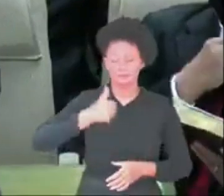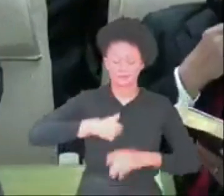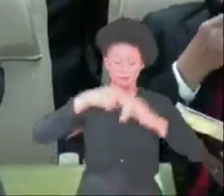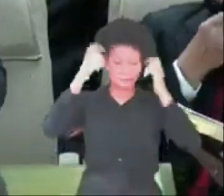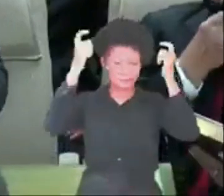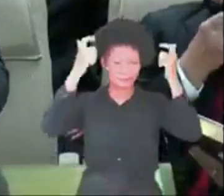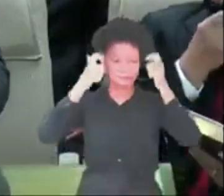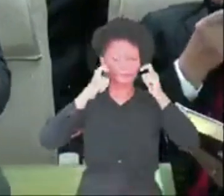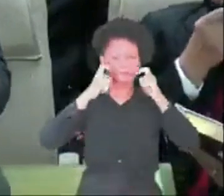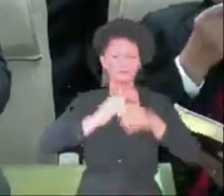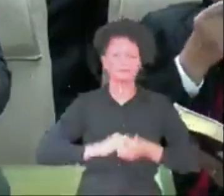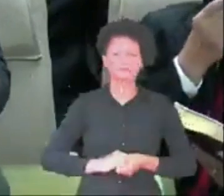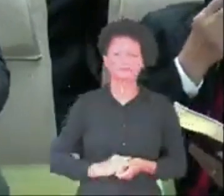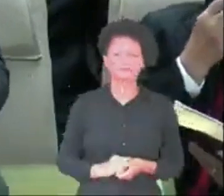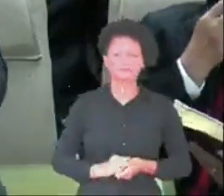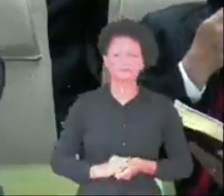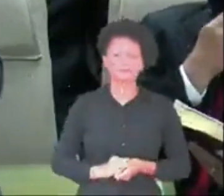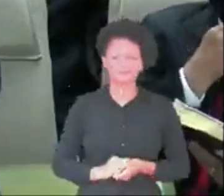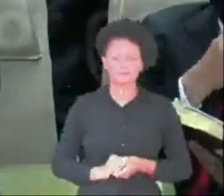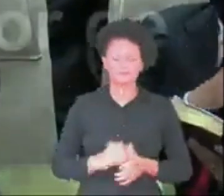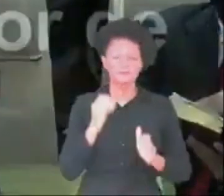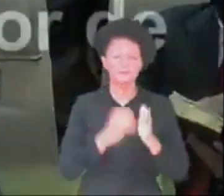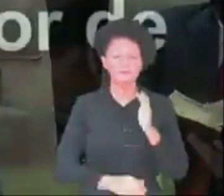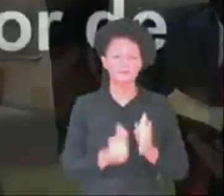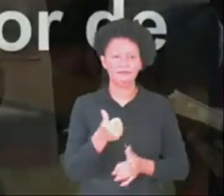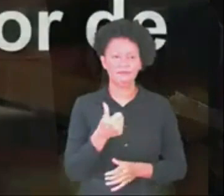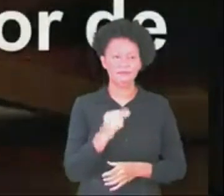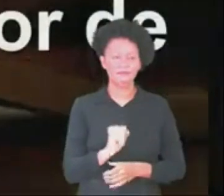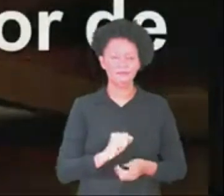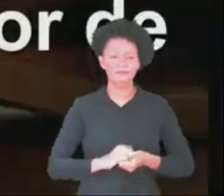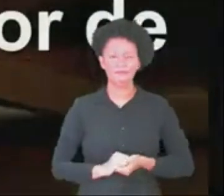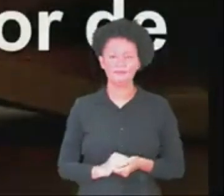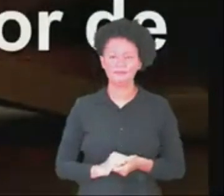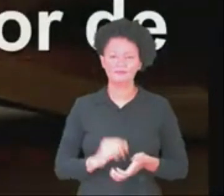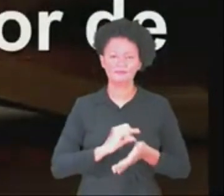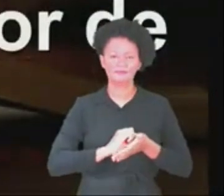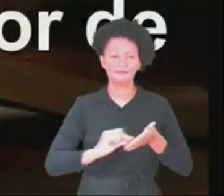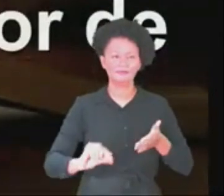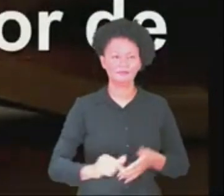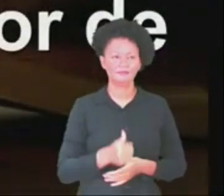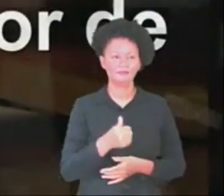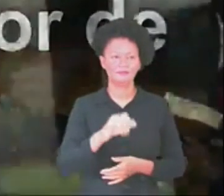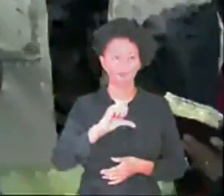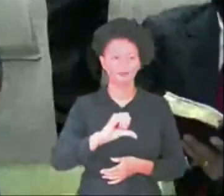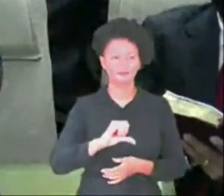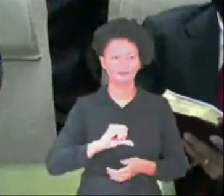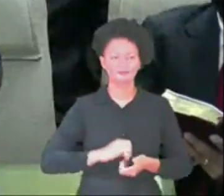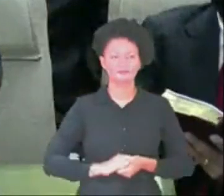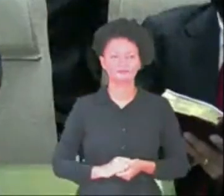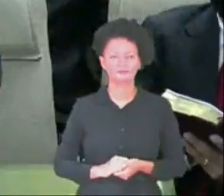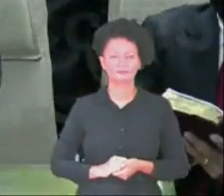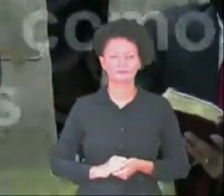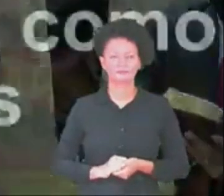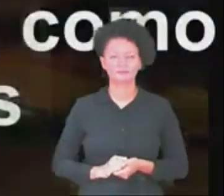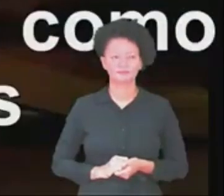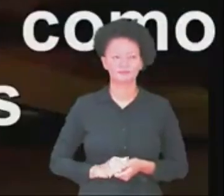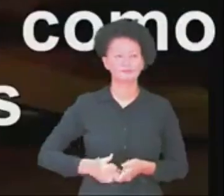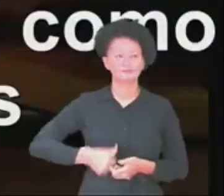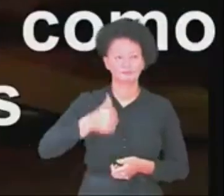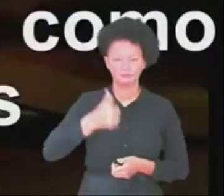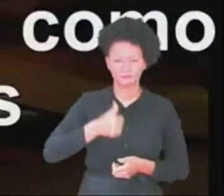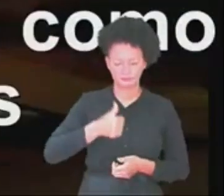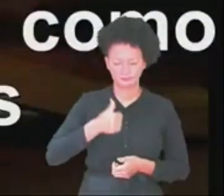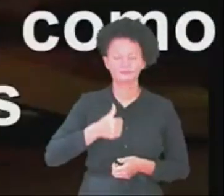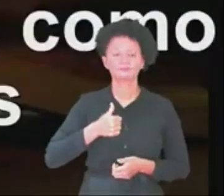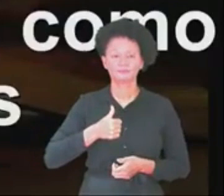18 e 19. É isso mesmo. Primeiro reis 18 e 19. Deve